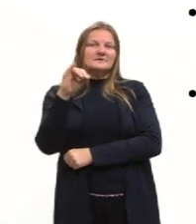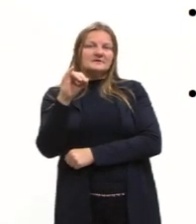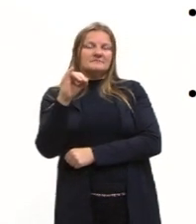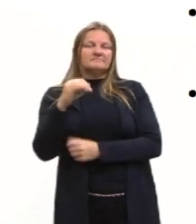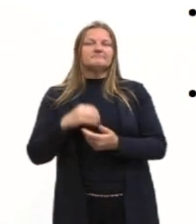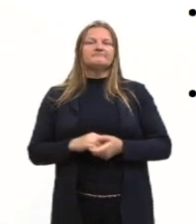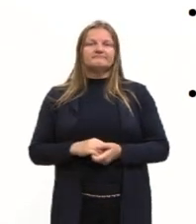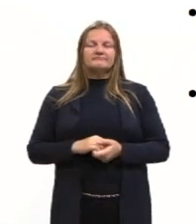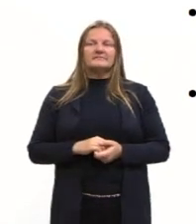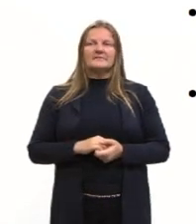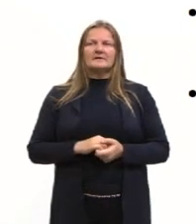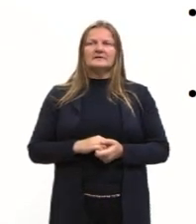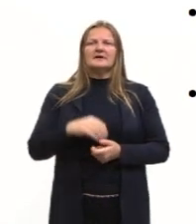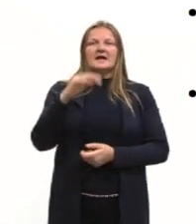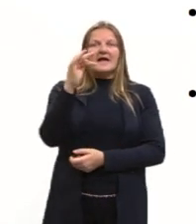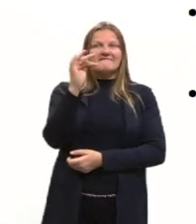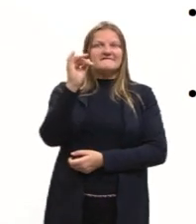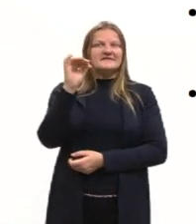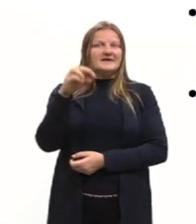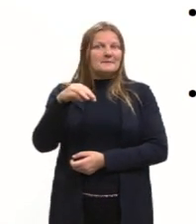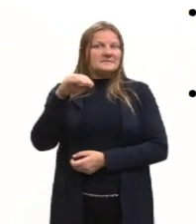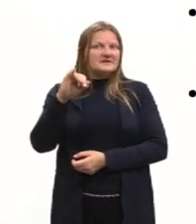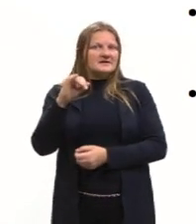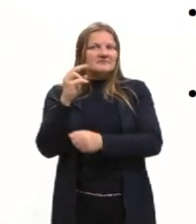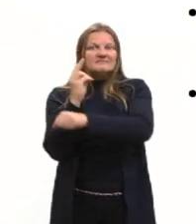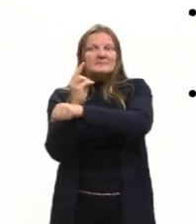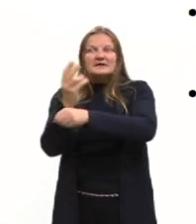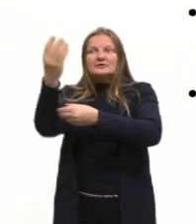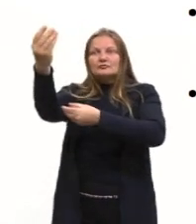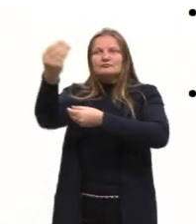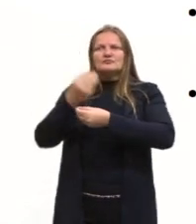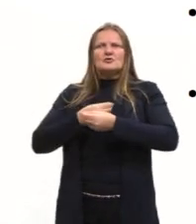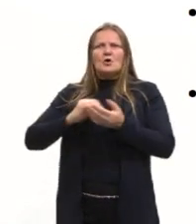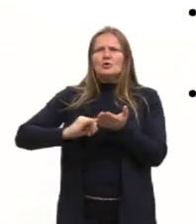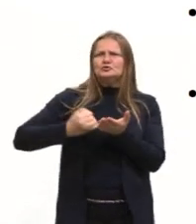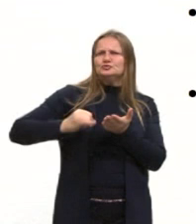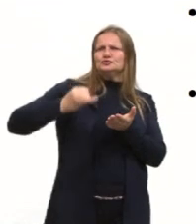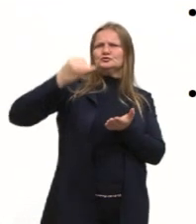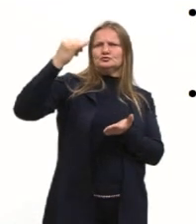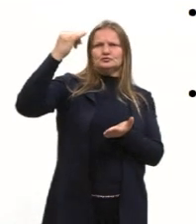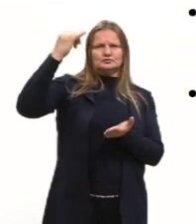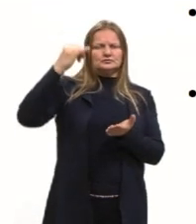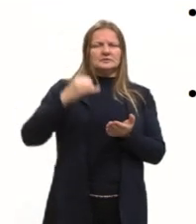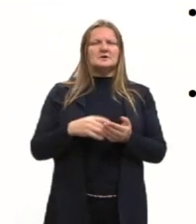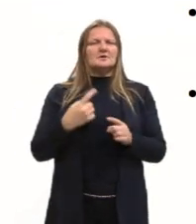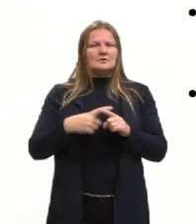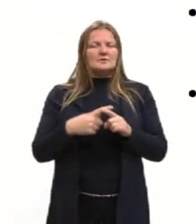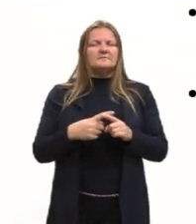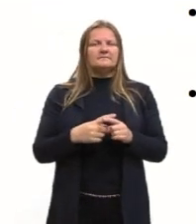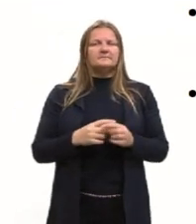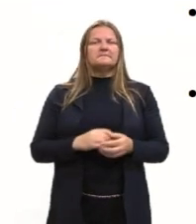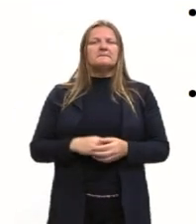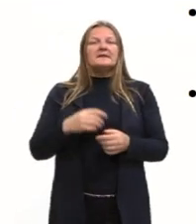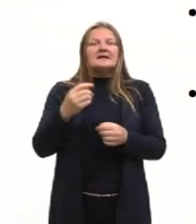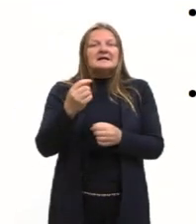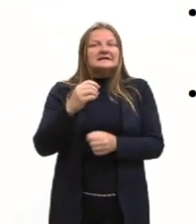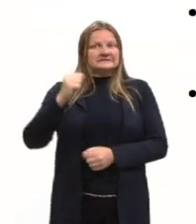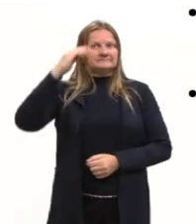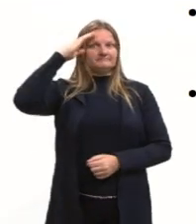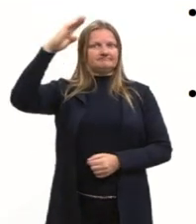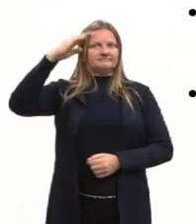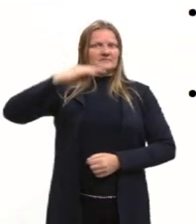E esse dinheiro, então, esses empréstimos eram cobrados com juros. Então, a ditadura militar fez esse milagre